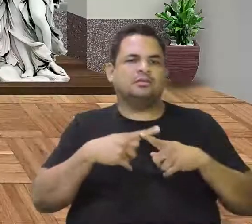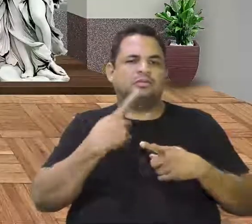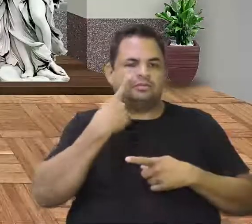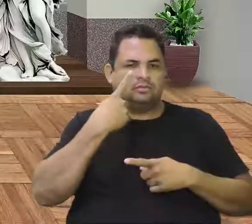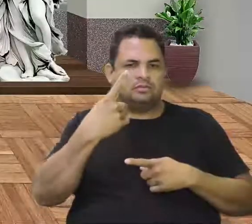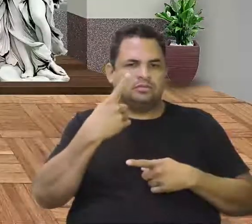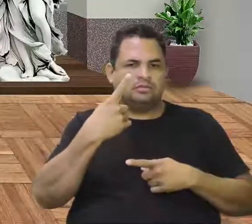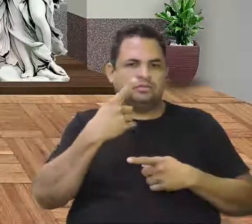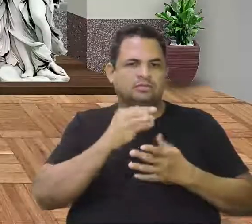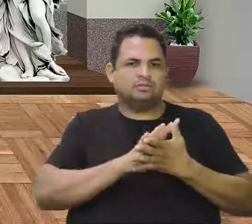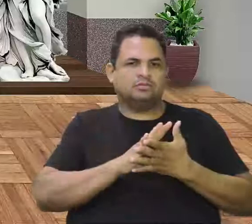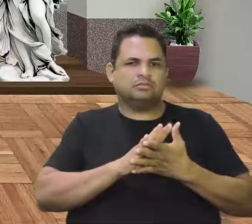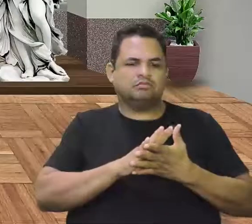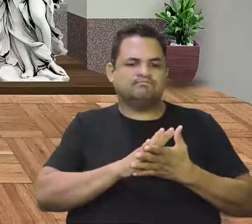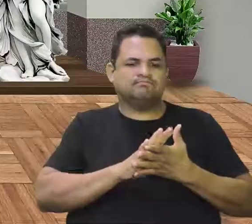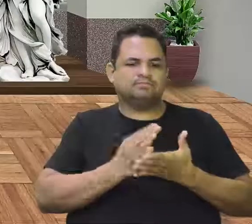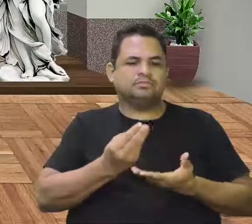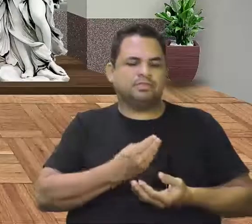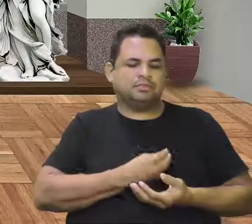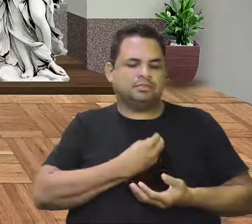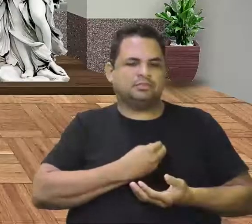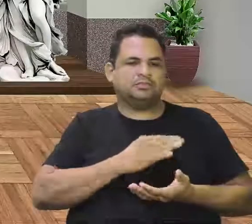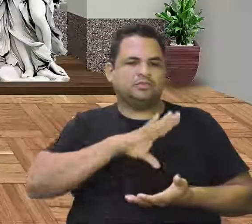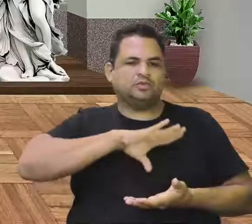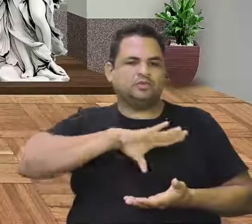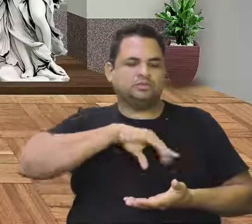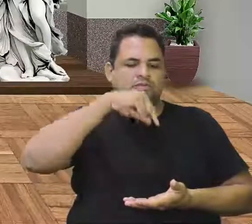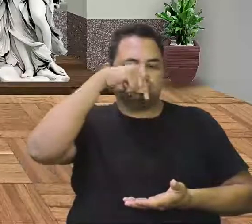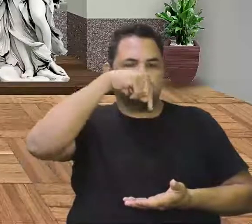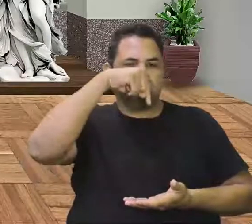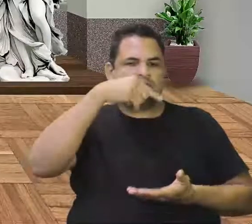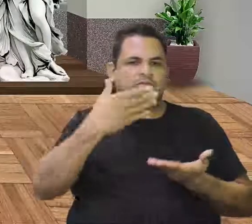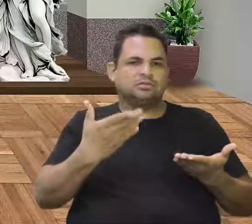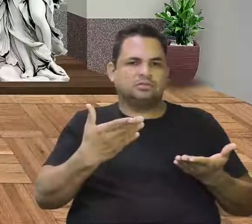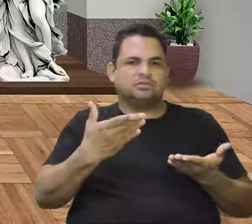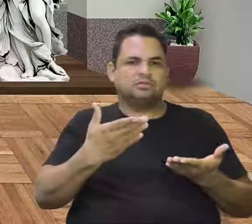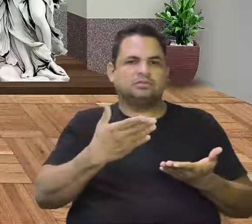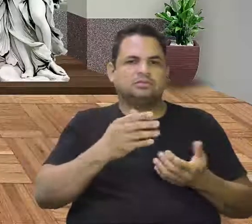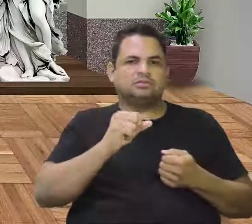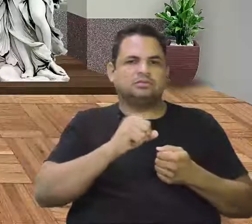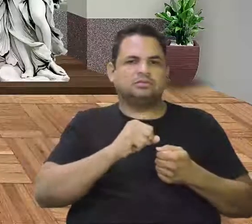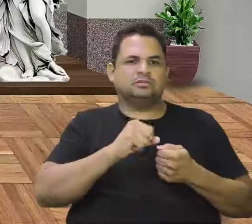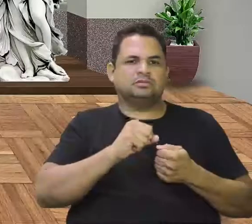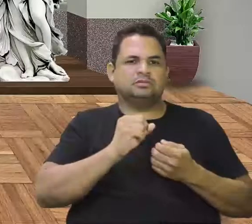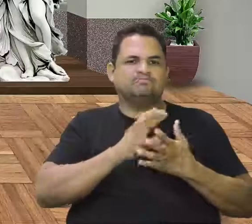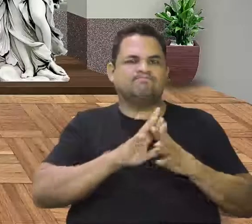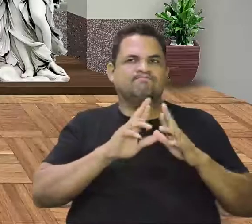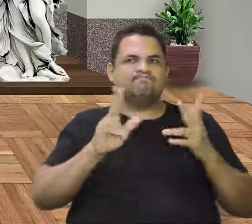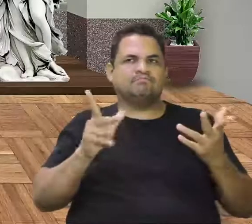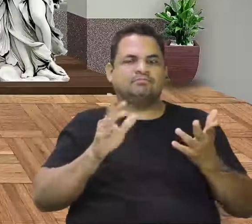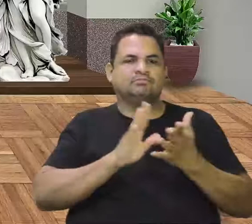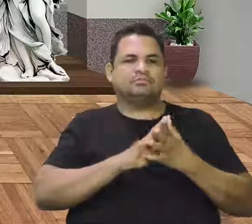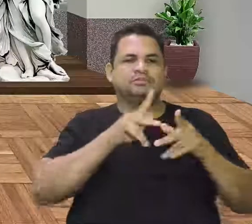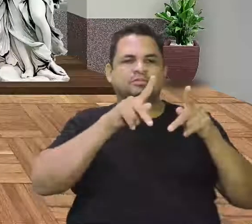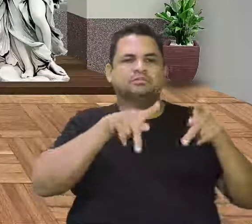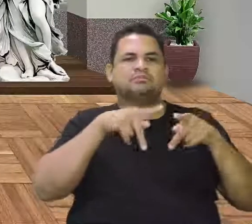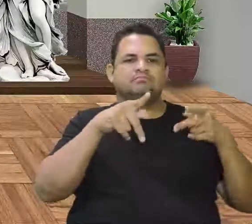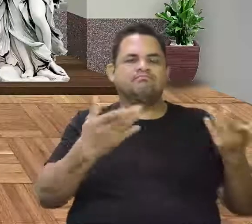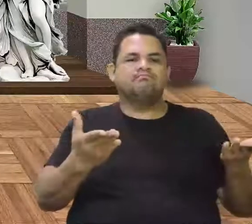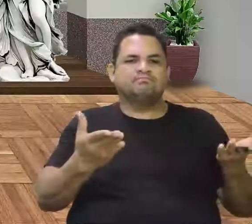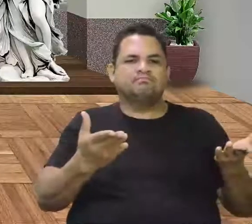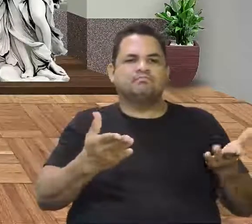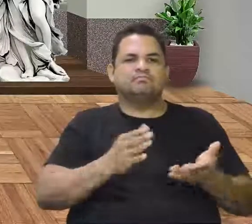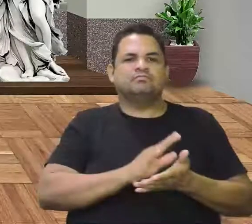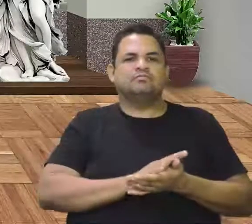A presença portuguesa aqui, ela vai fazer uma diferença até da população.